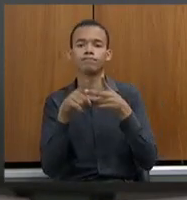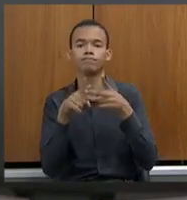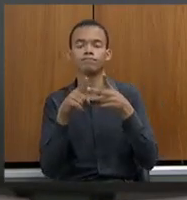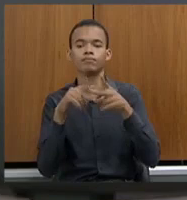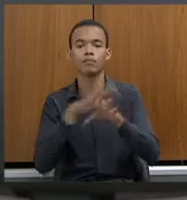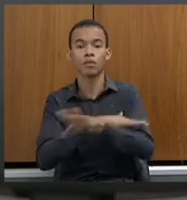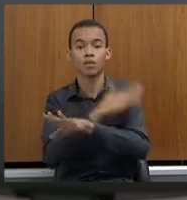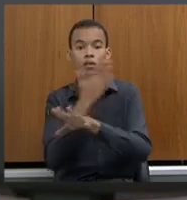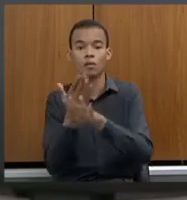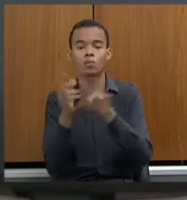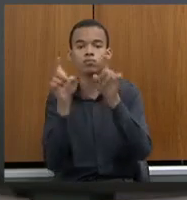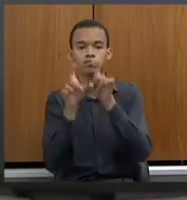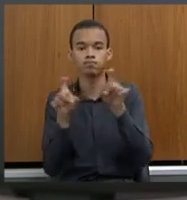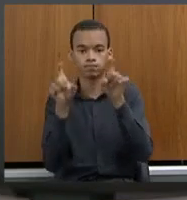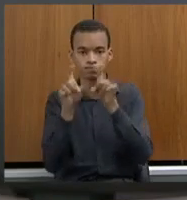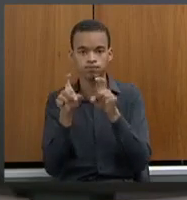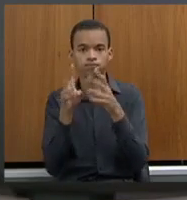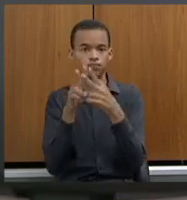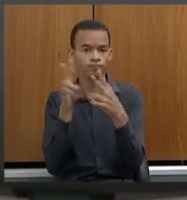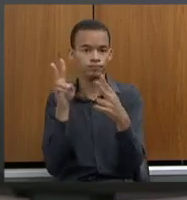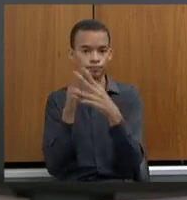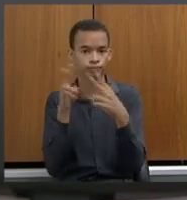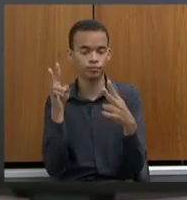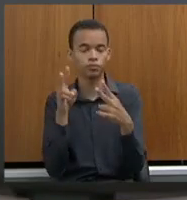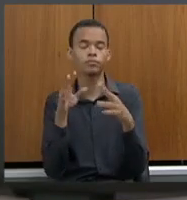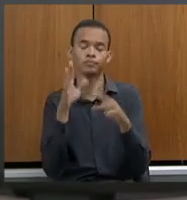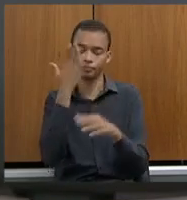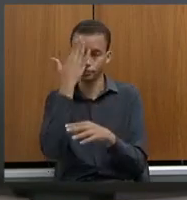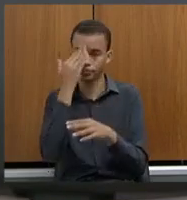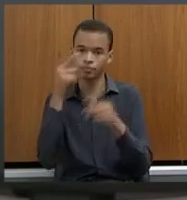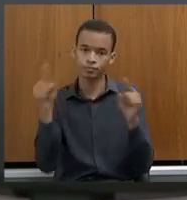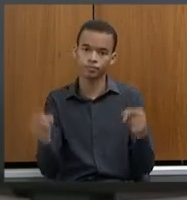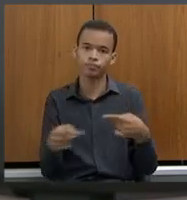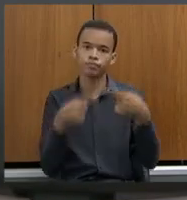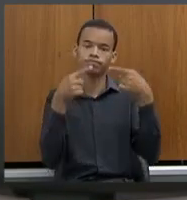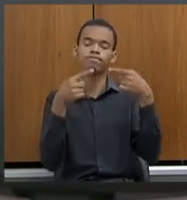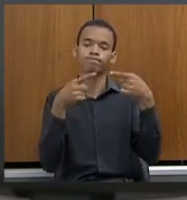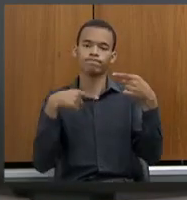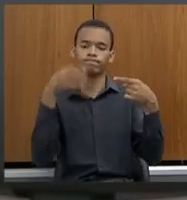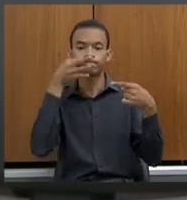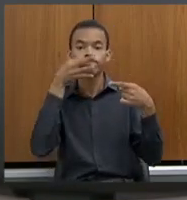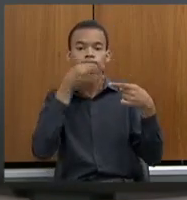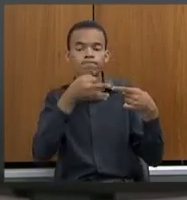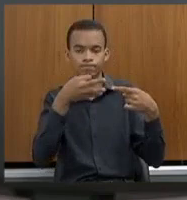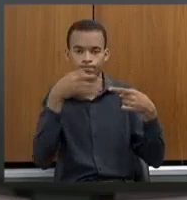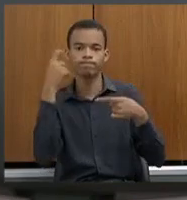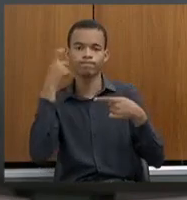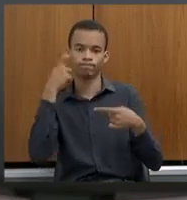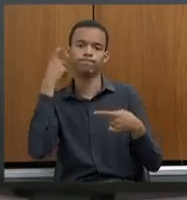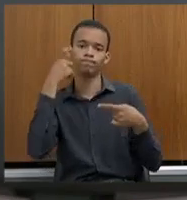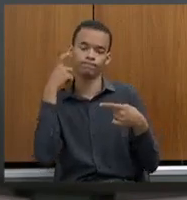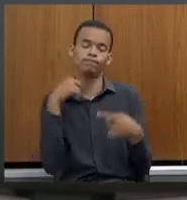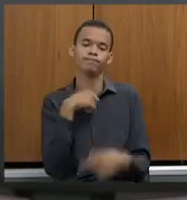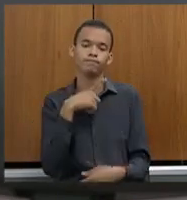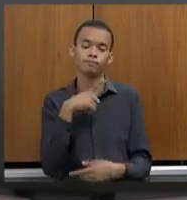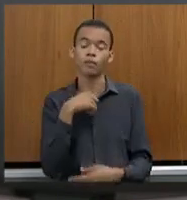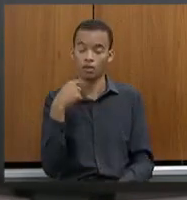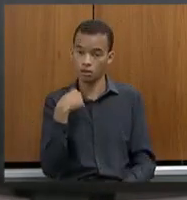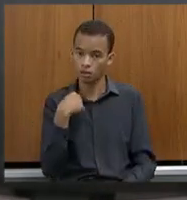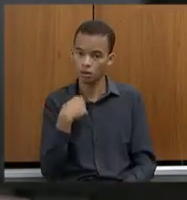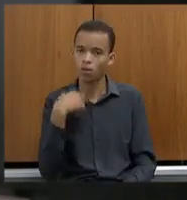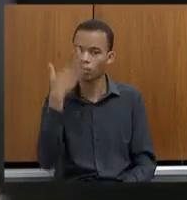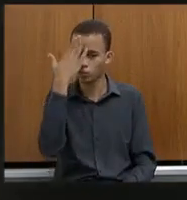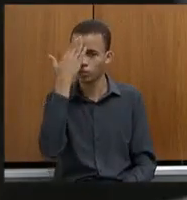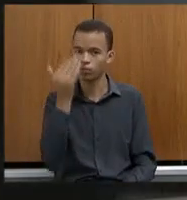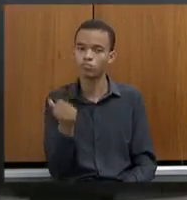já trouxe aqui os desafios, e esses desafios têm nos preocupado muito. Eu continuo entendendo e vou continuar